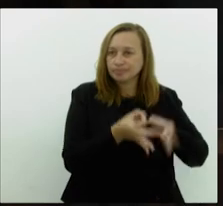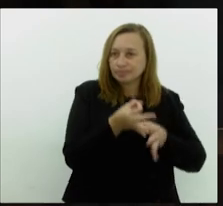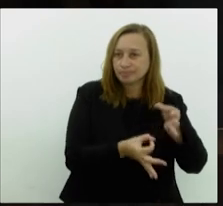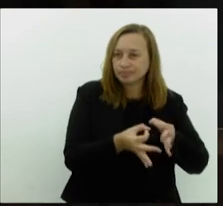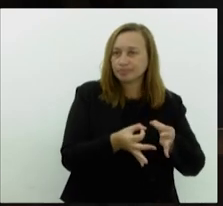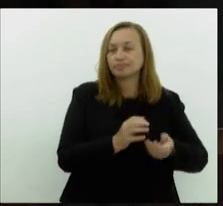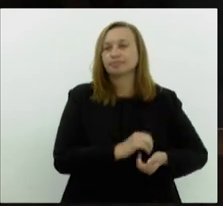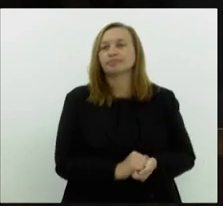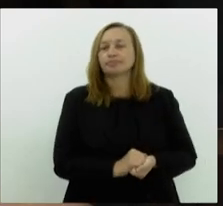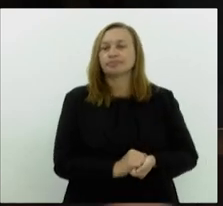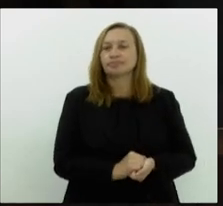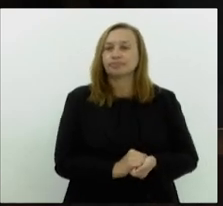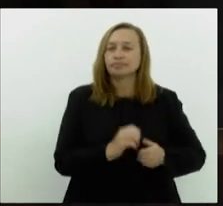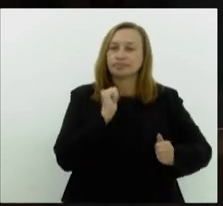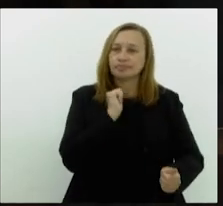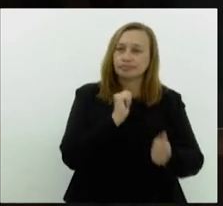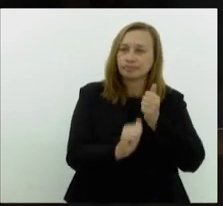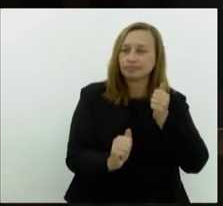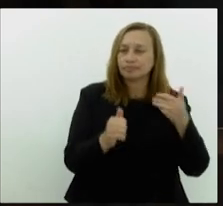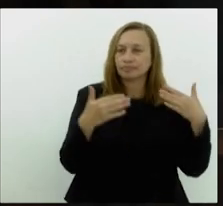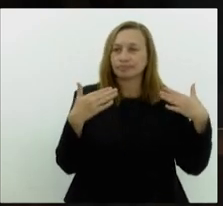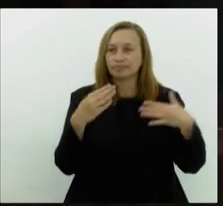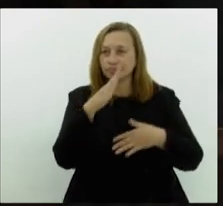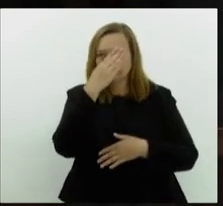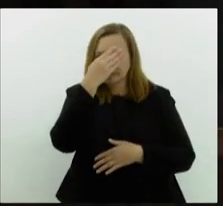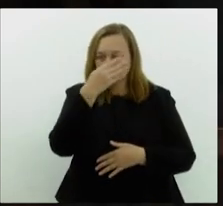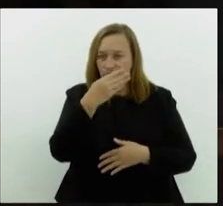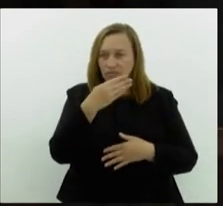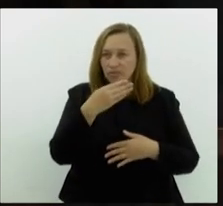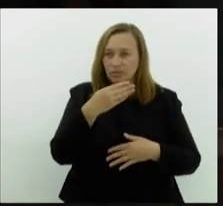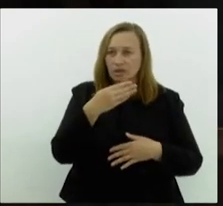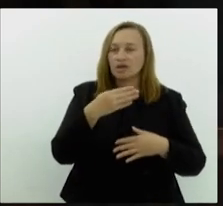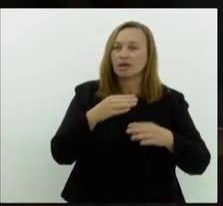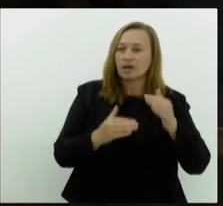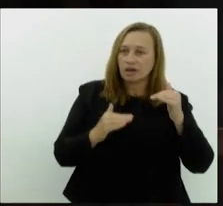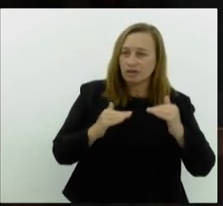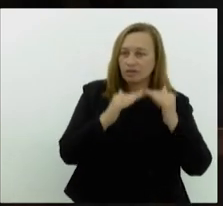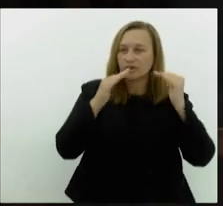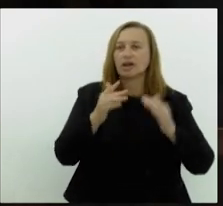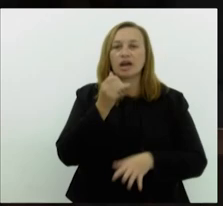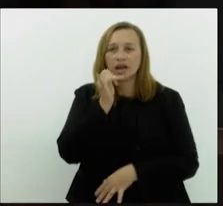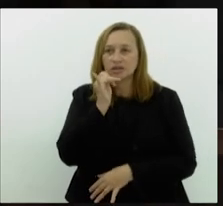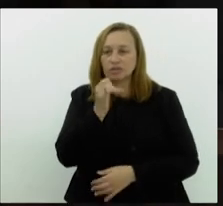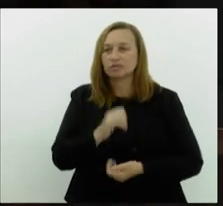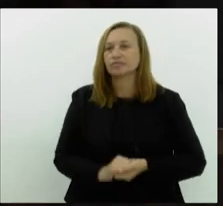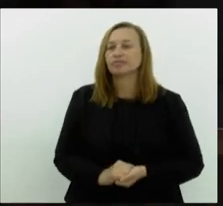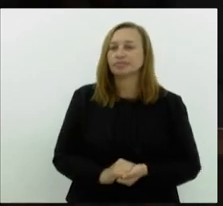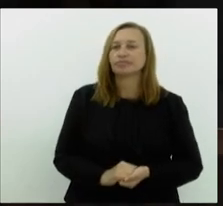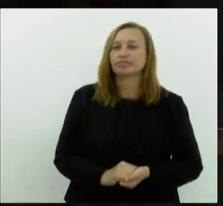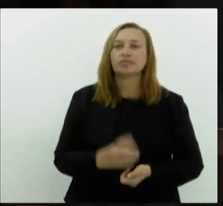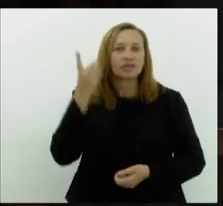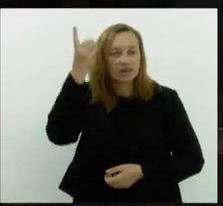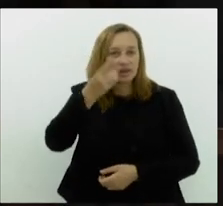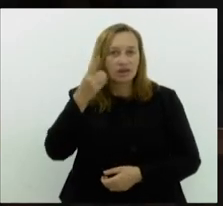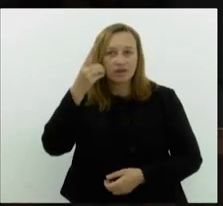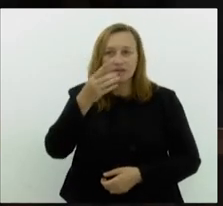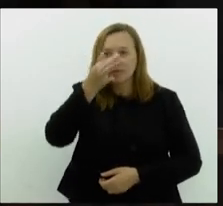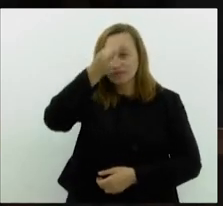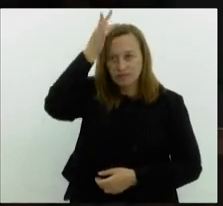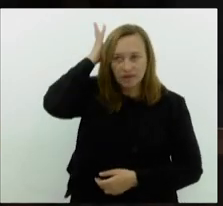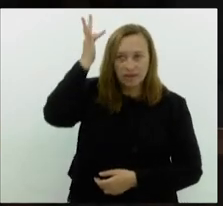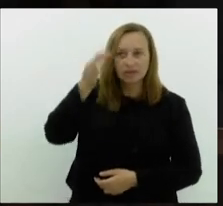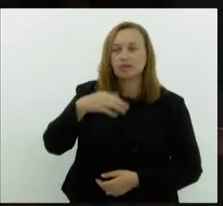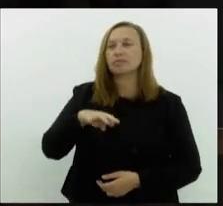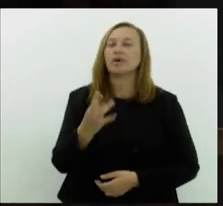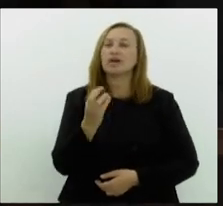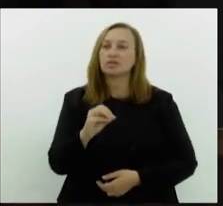juricidade, de esporte e lazer favorável. relatores, deputado Fred Pacheco e